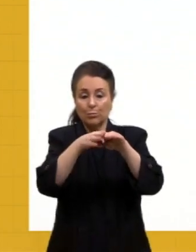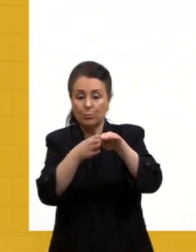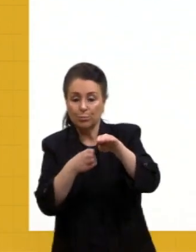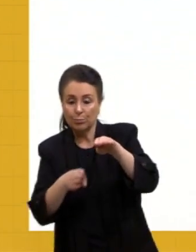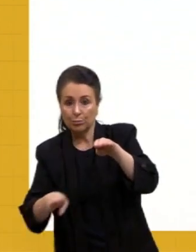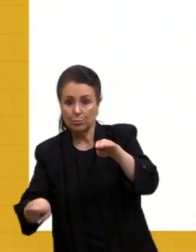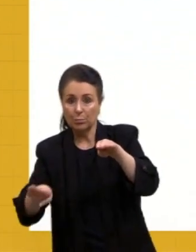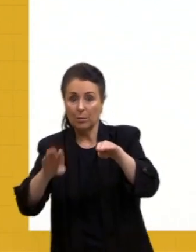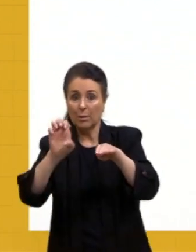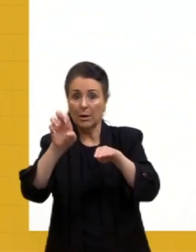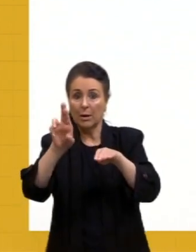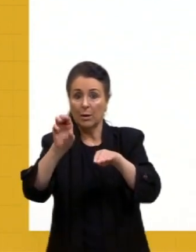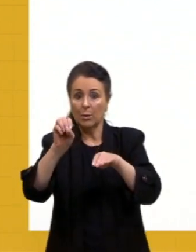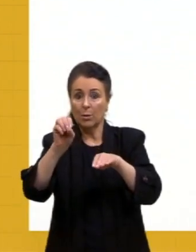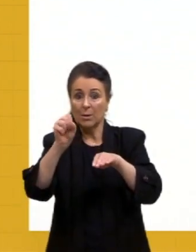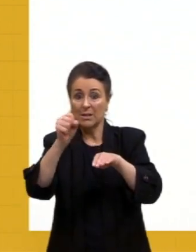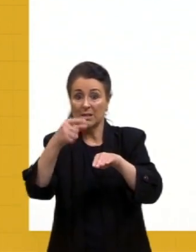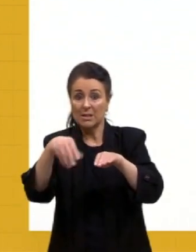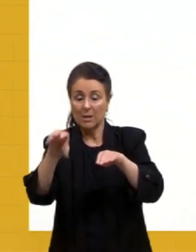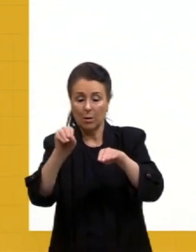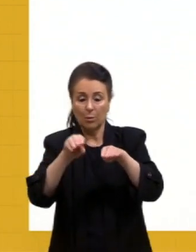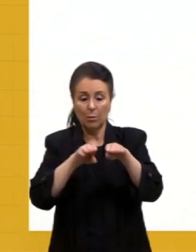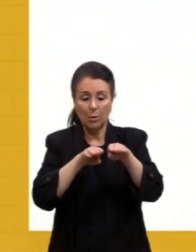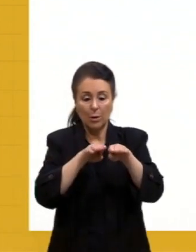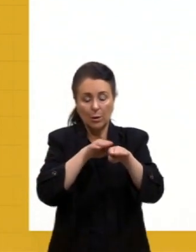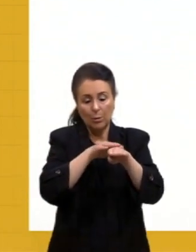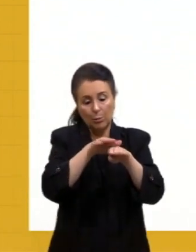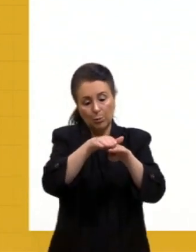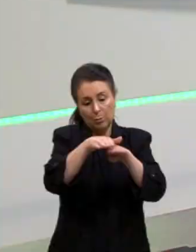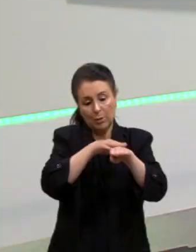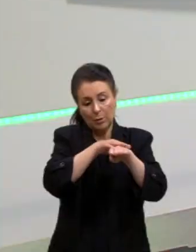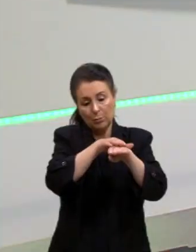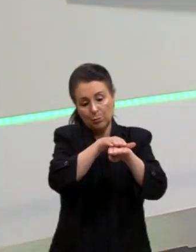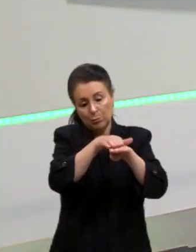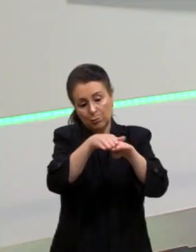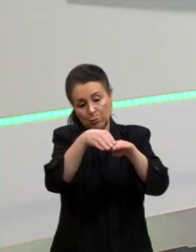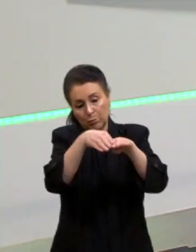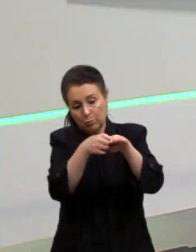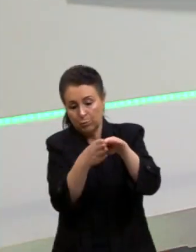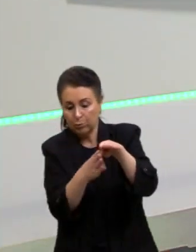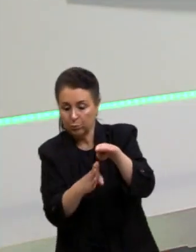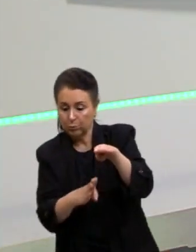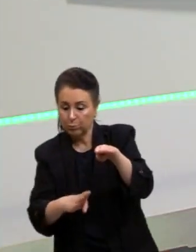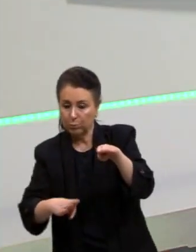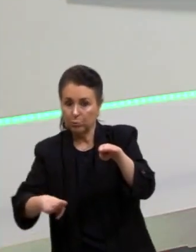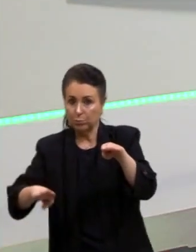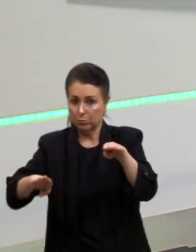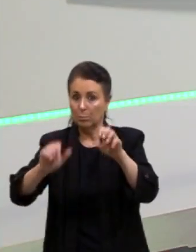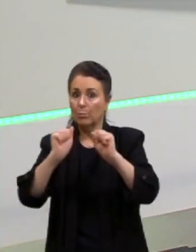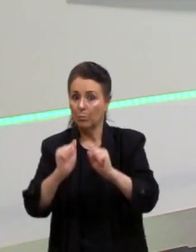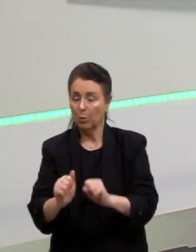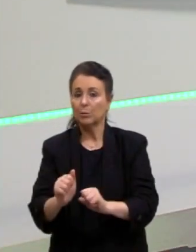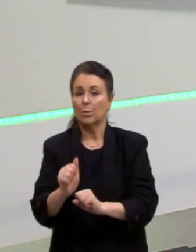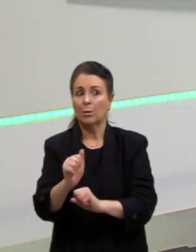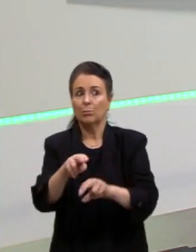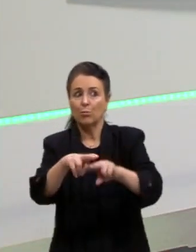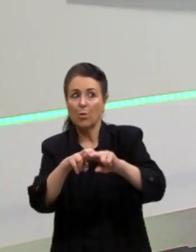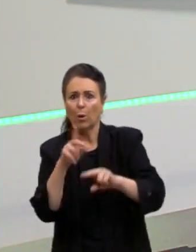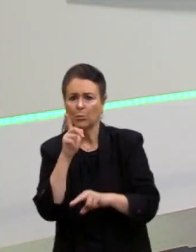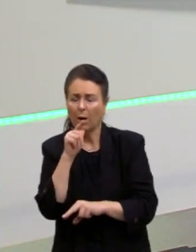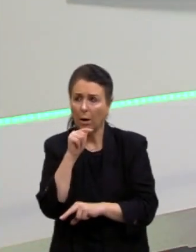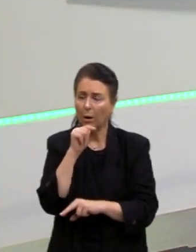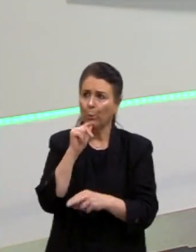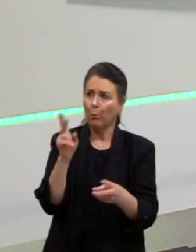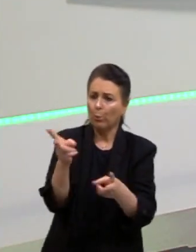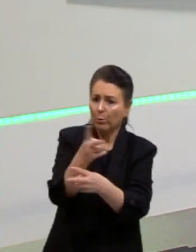aí esse transporte pode ser por água, por vento, por